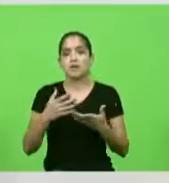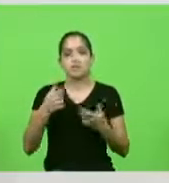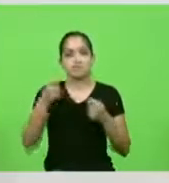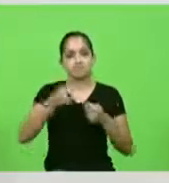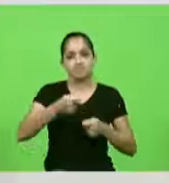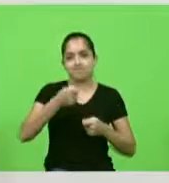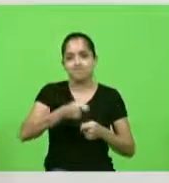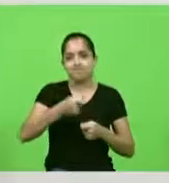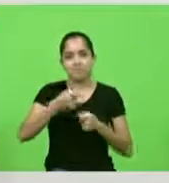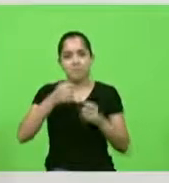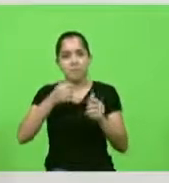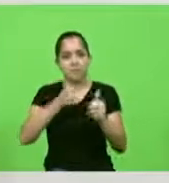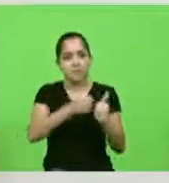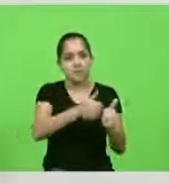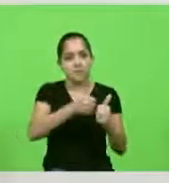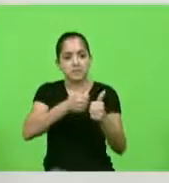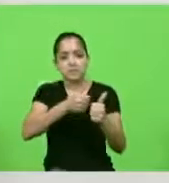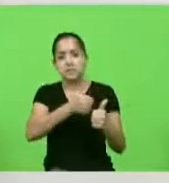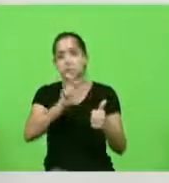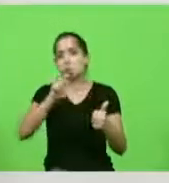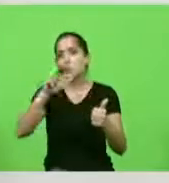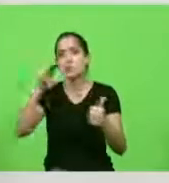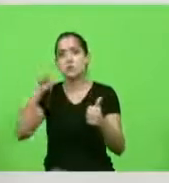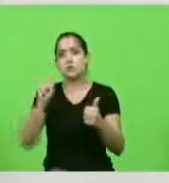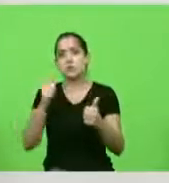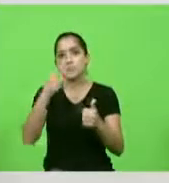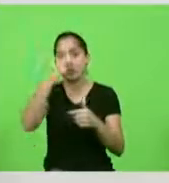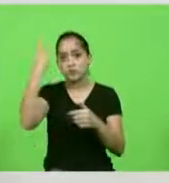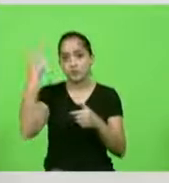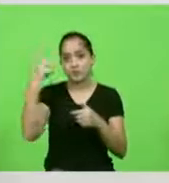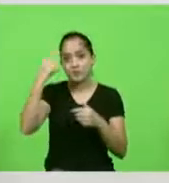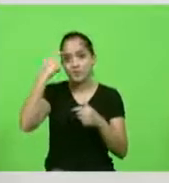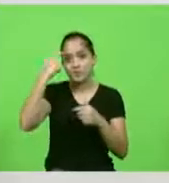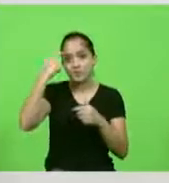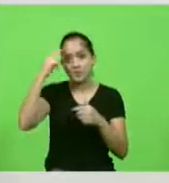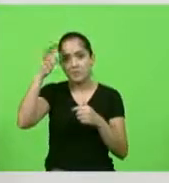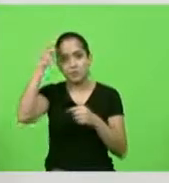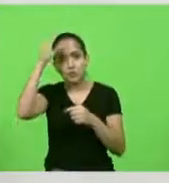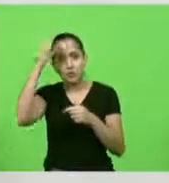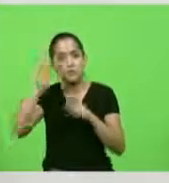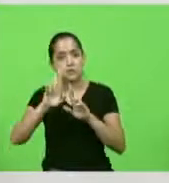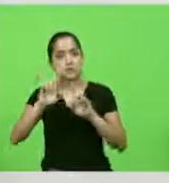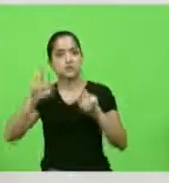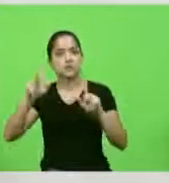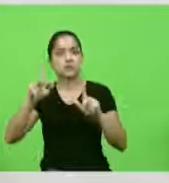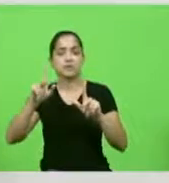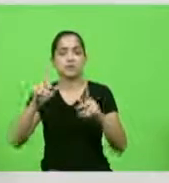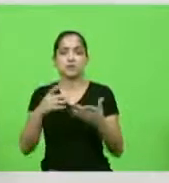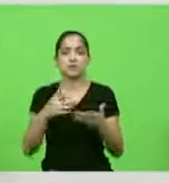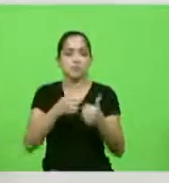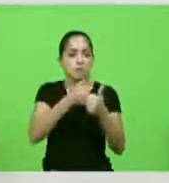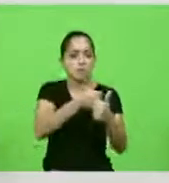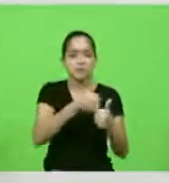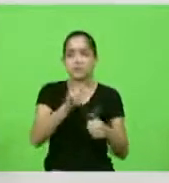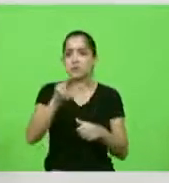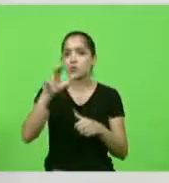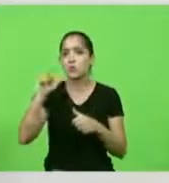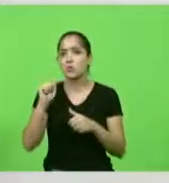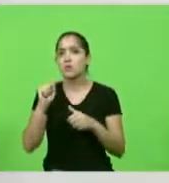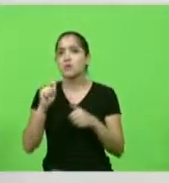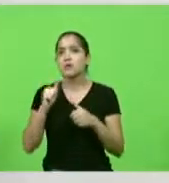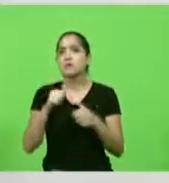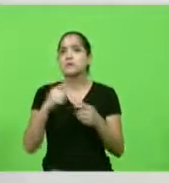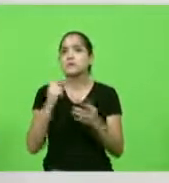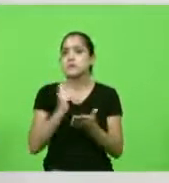perseguição aos que pensam diferente sempre procurei a união e a construção de pontes